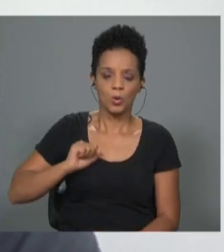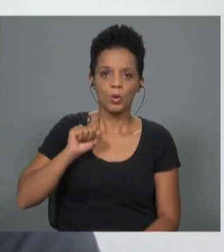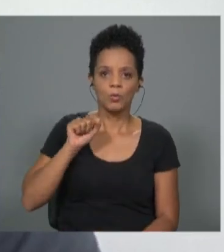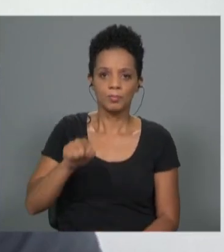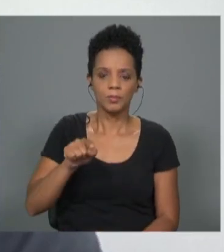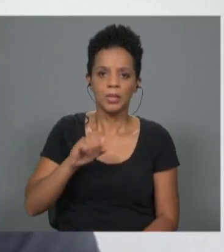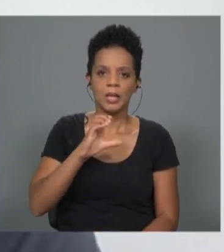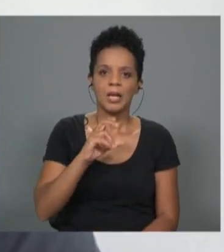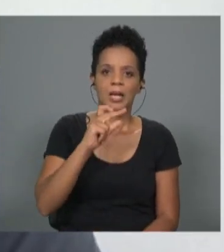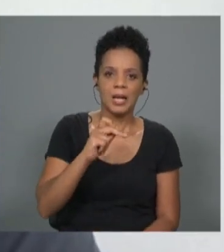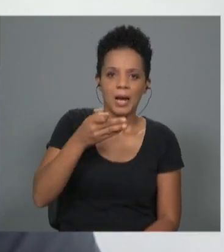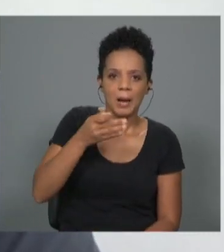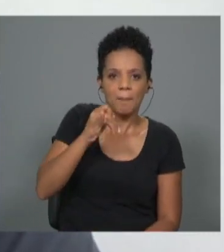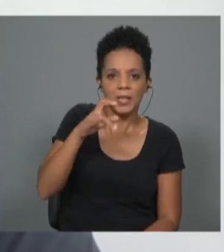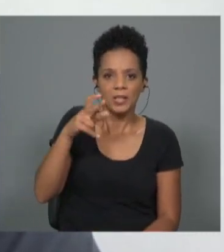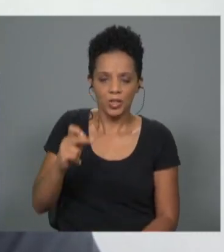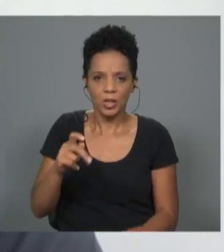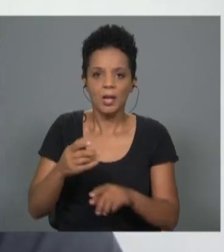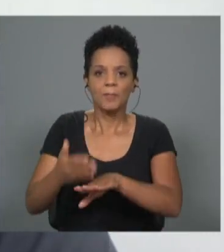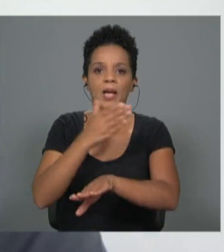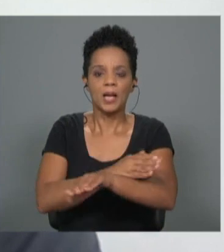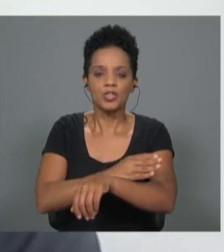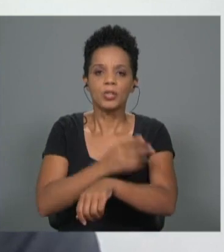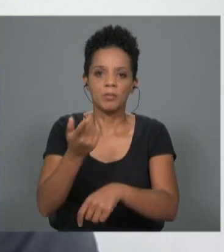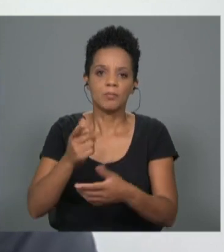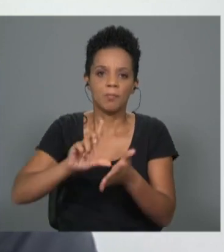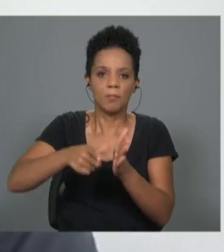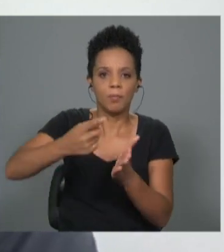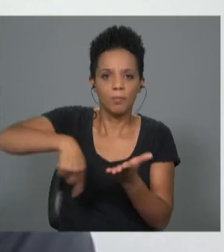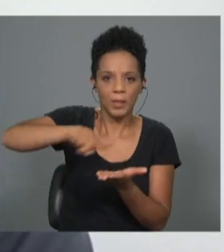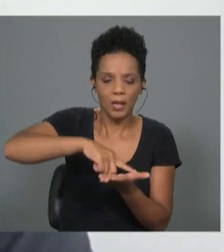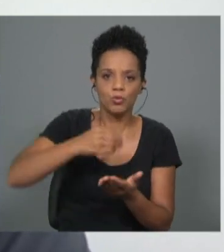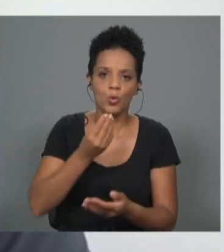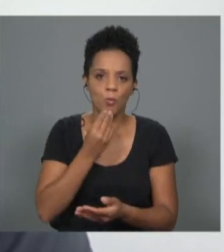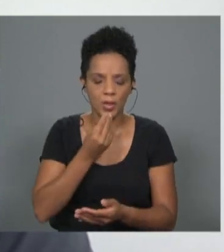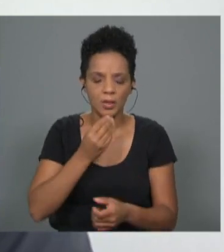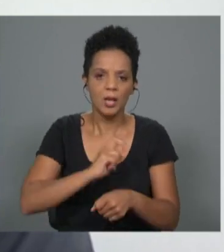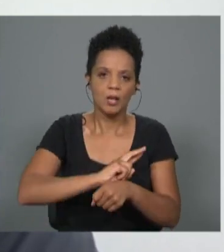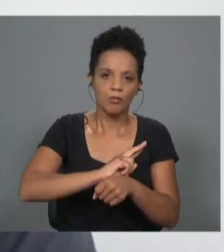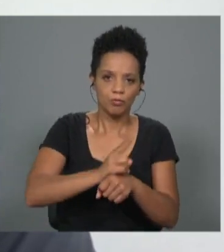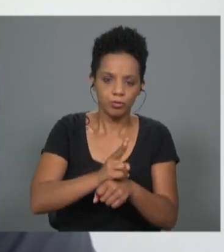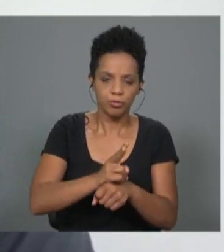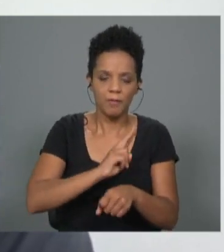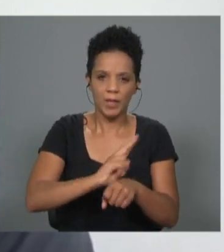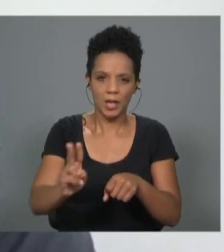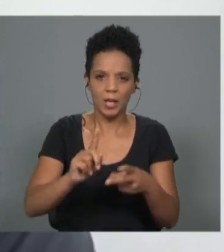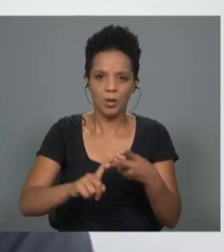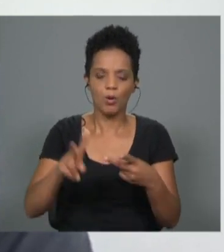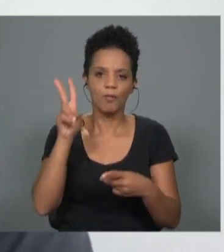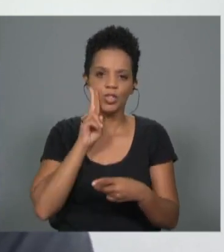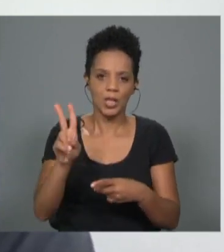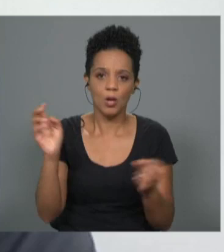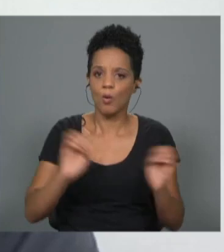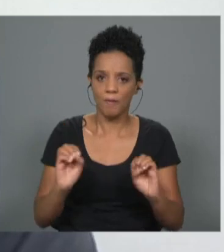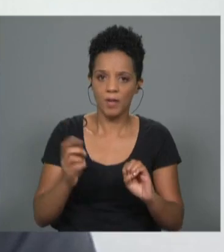apareceu ali, não haviam pratos veganos ou vegetarianos nos menus na ponta do sol. Nós temos de trabalhar com os empresários locais para a criação